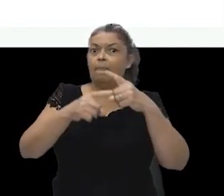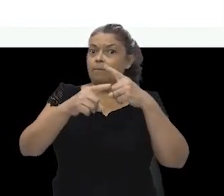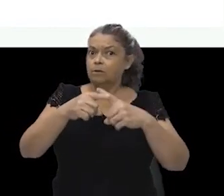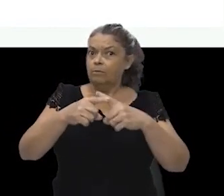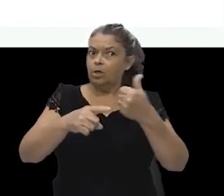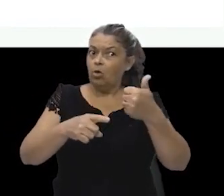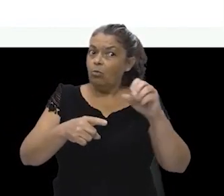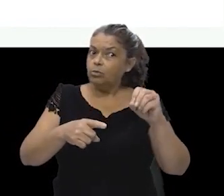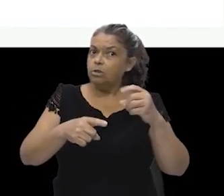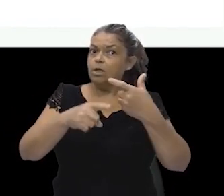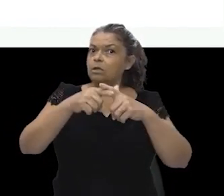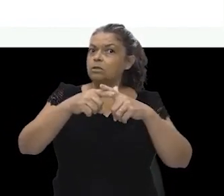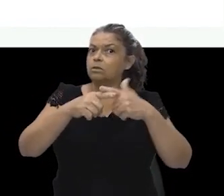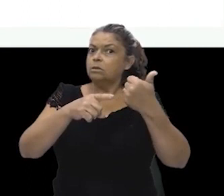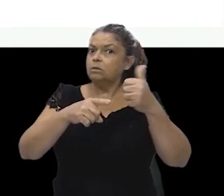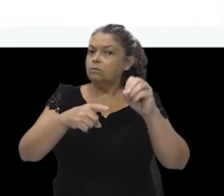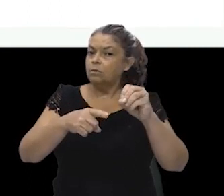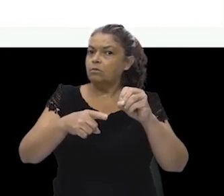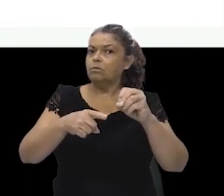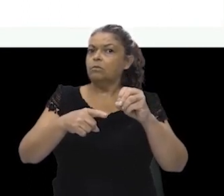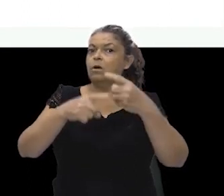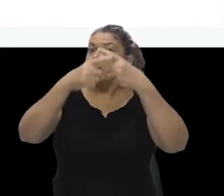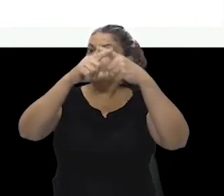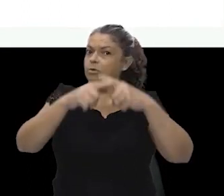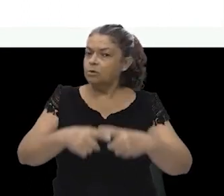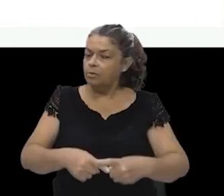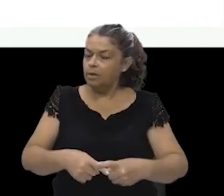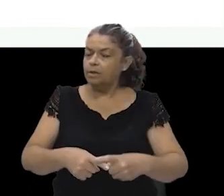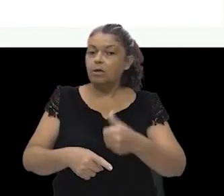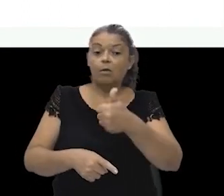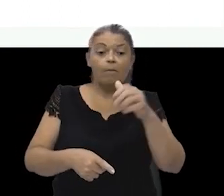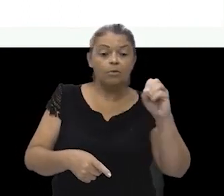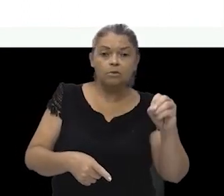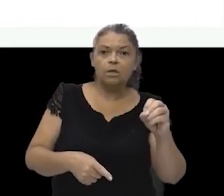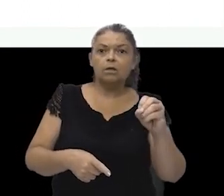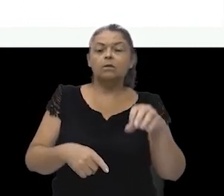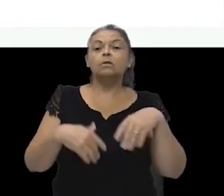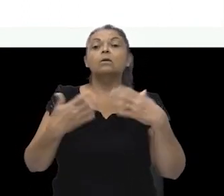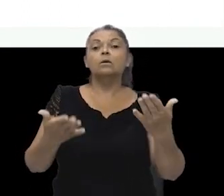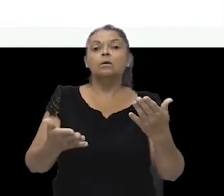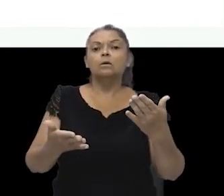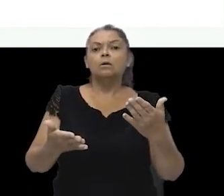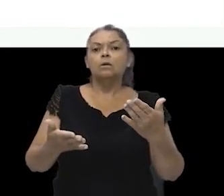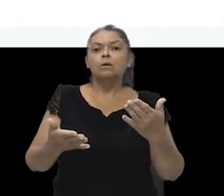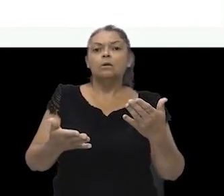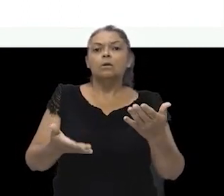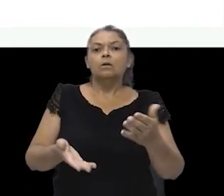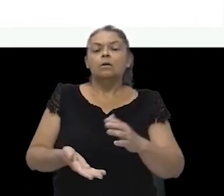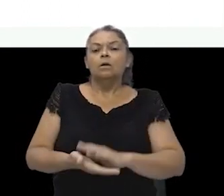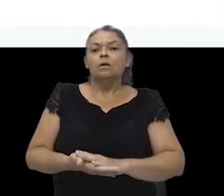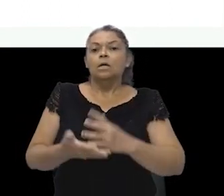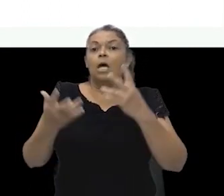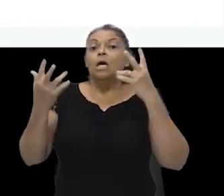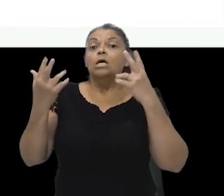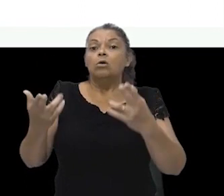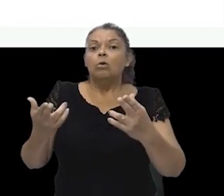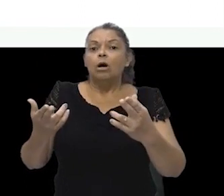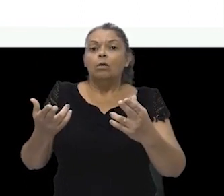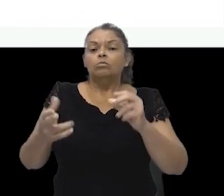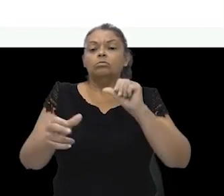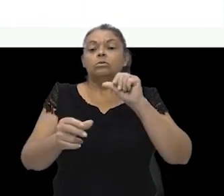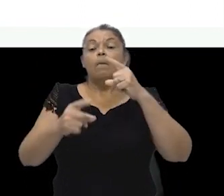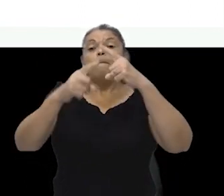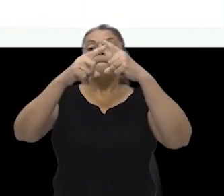10. Se eu multiplico o denominador de uma fração por 10, e quero uma fração equivalente àquela, eu vou ter que